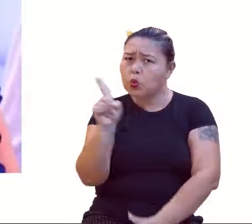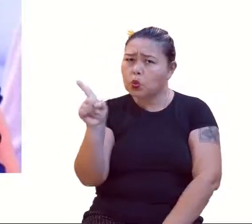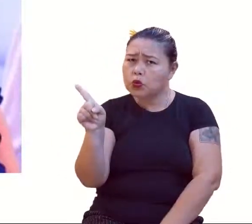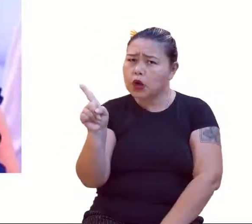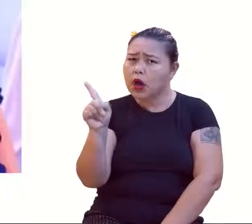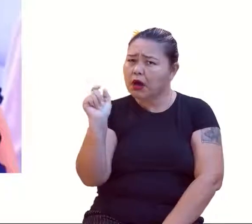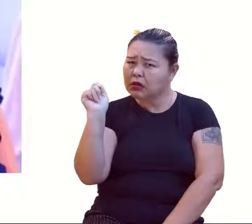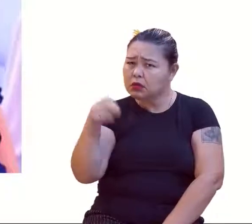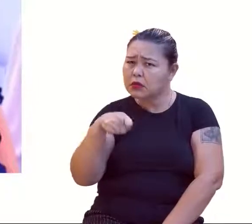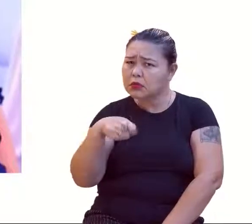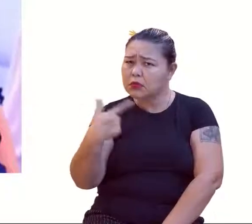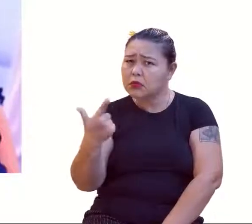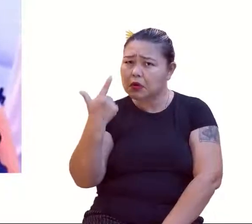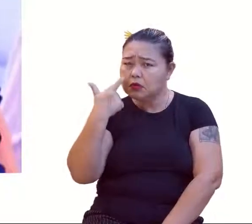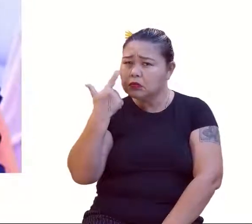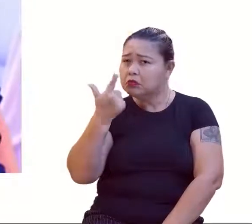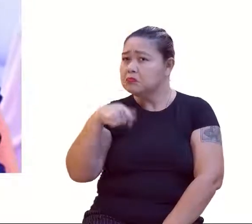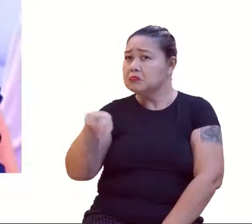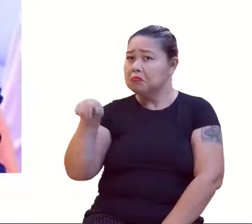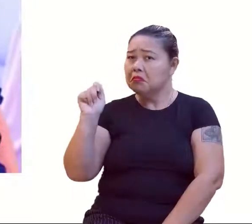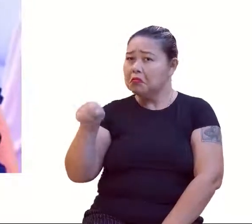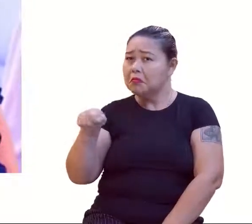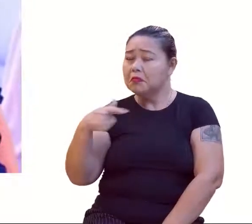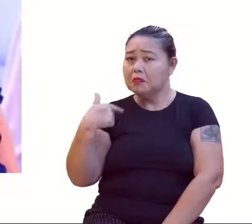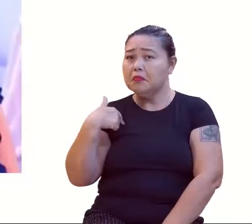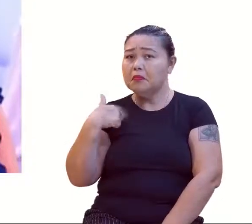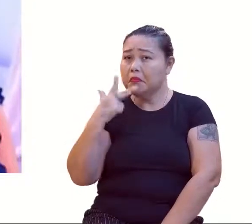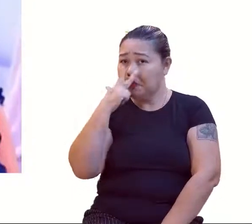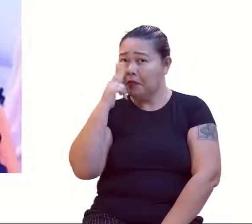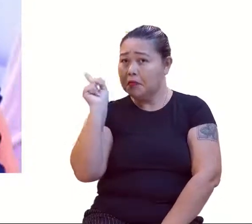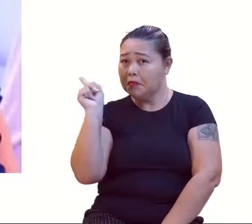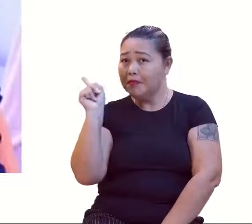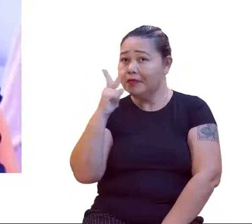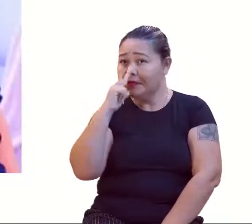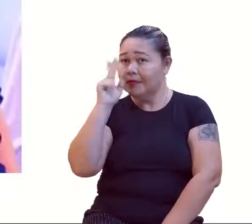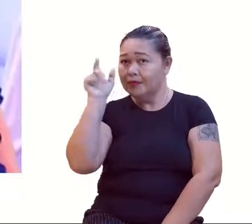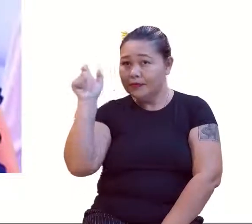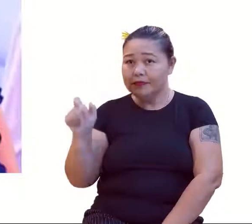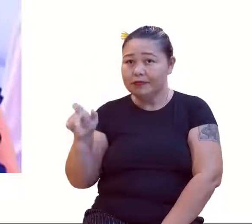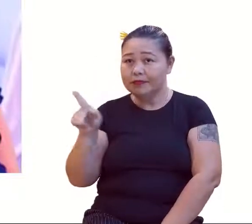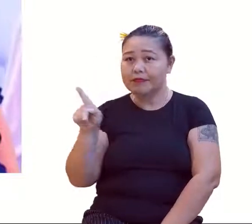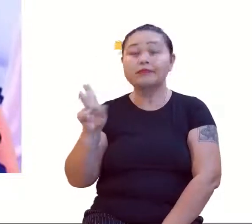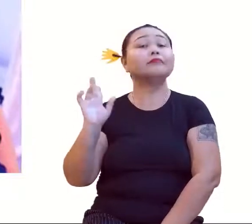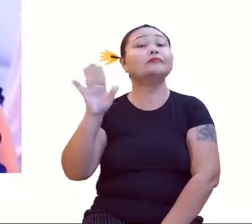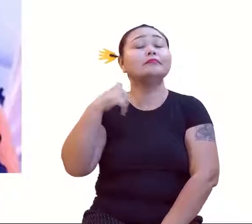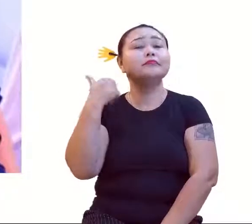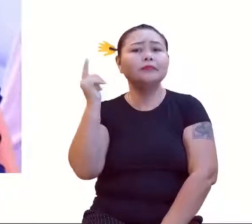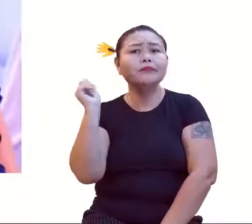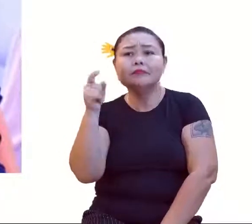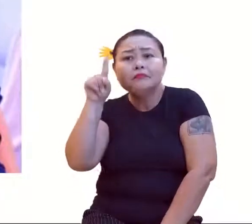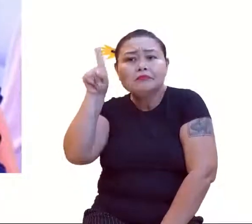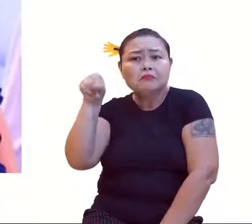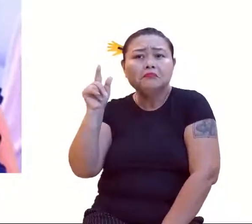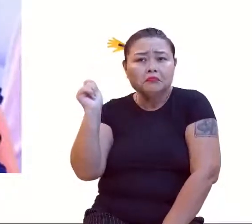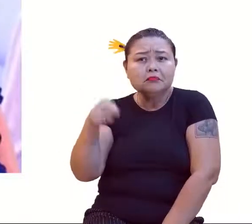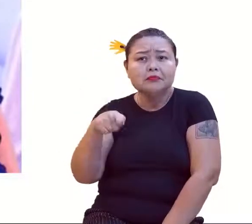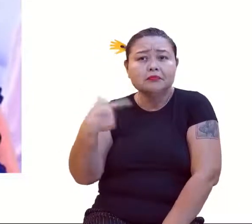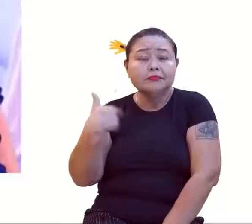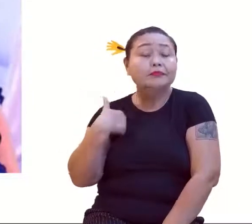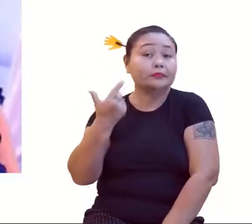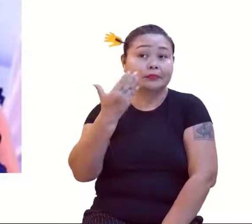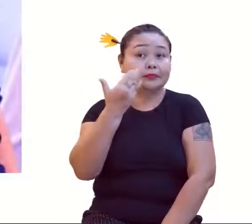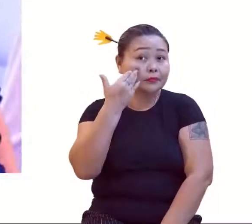possível. Será que isso dá certo? Aí, olha, parece contigo aí. Será que isso é possível? Ah, vamos ver.